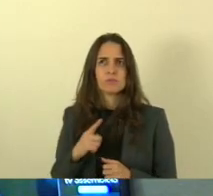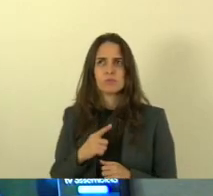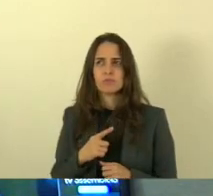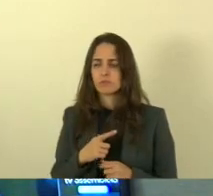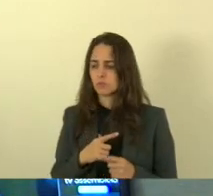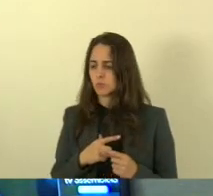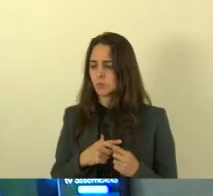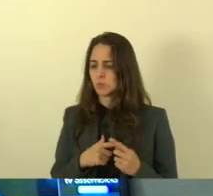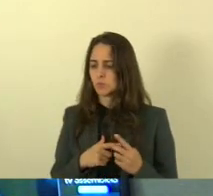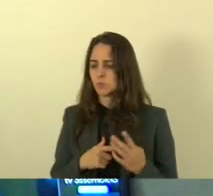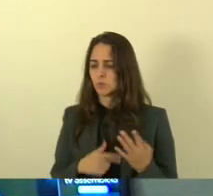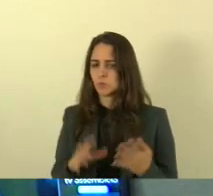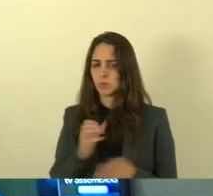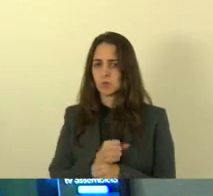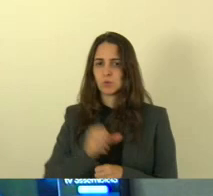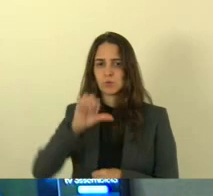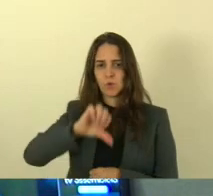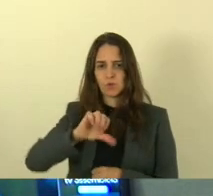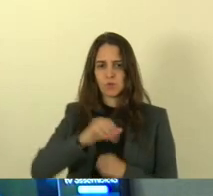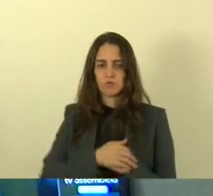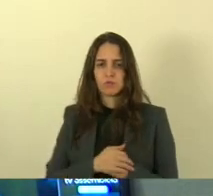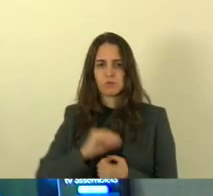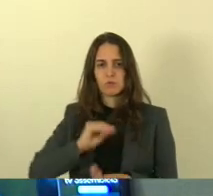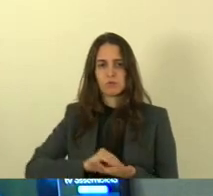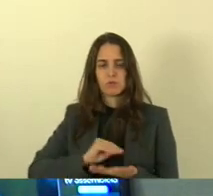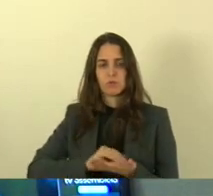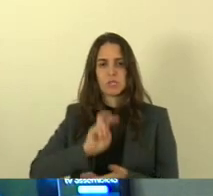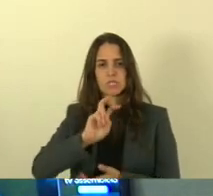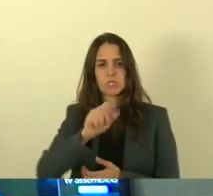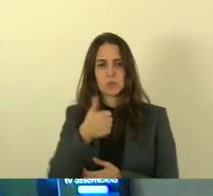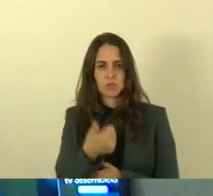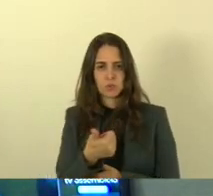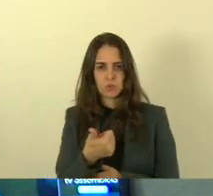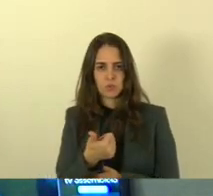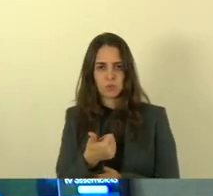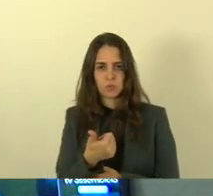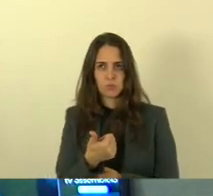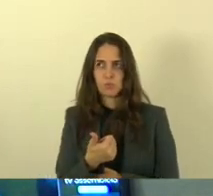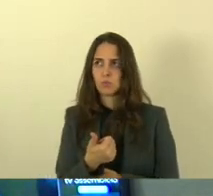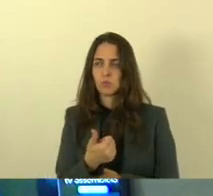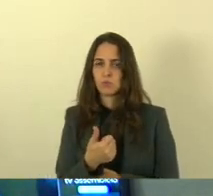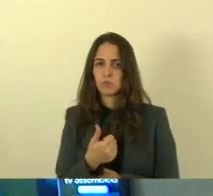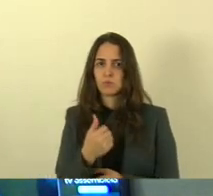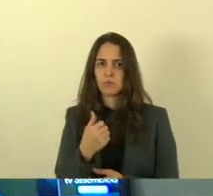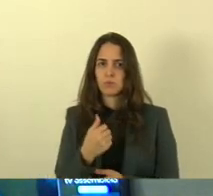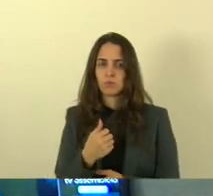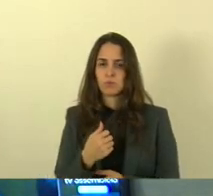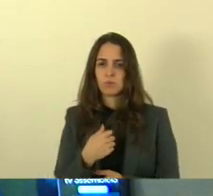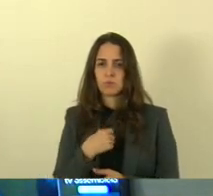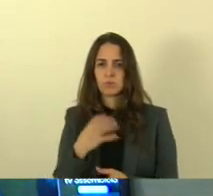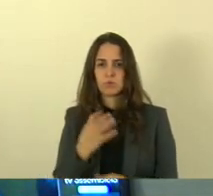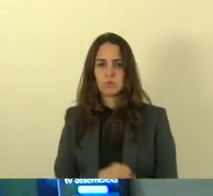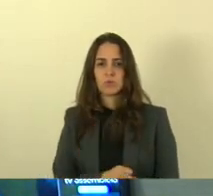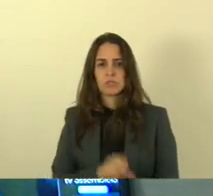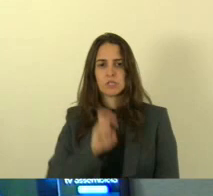quatro, seis oito, nove está faltando cinquenta e um são sessenta não é isso? sou matemático